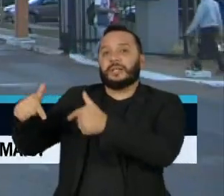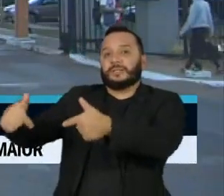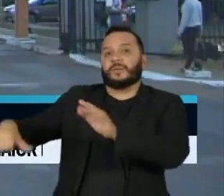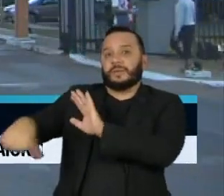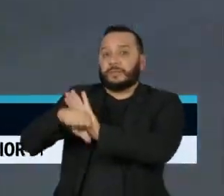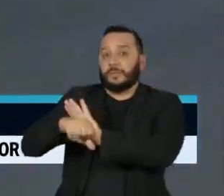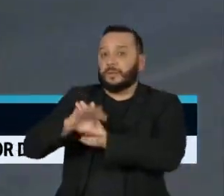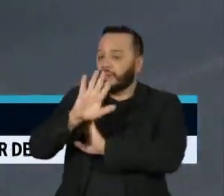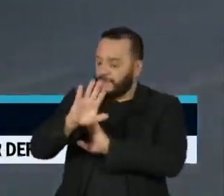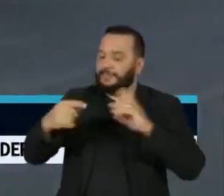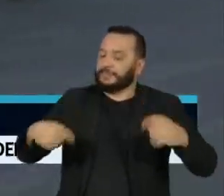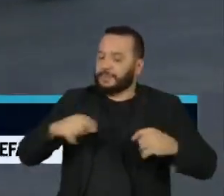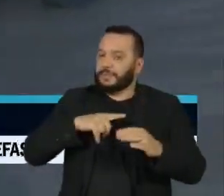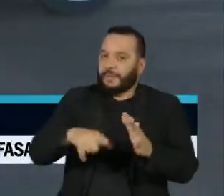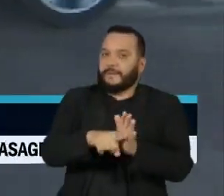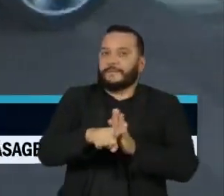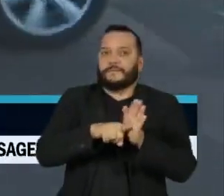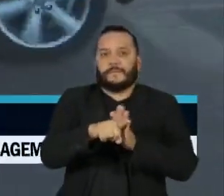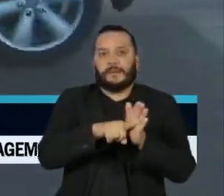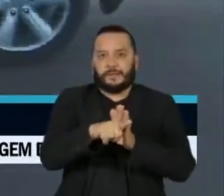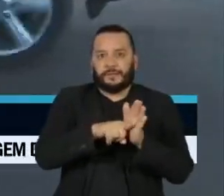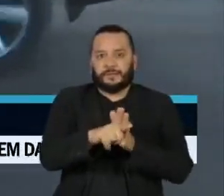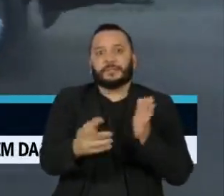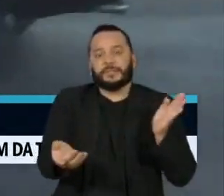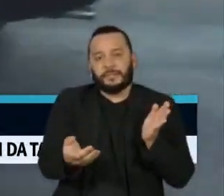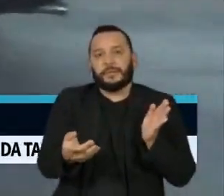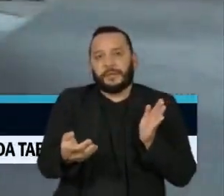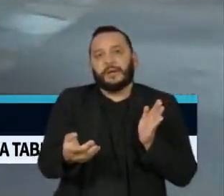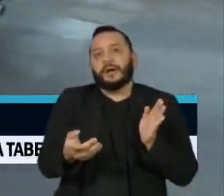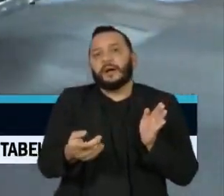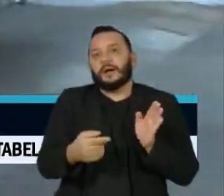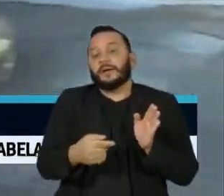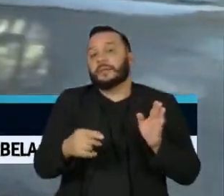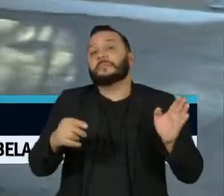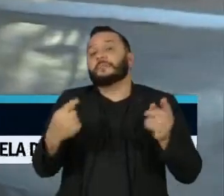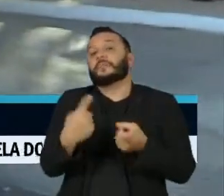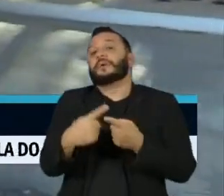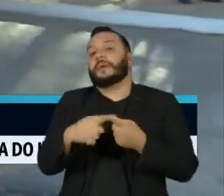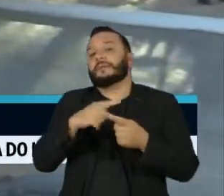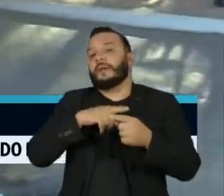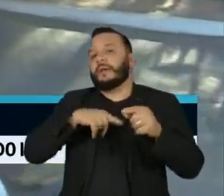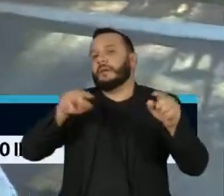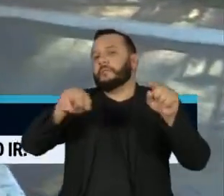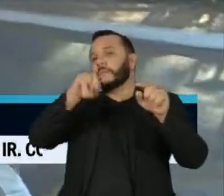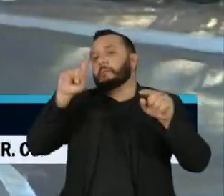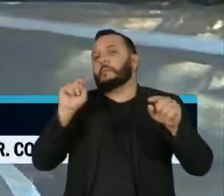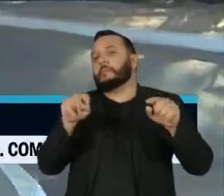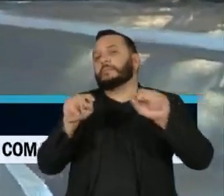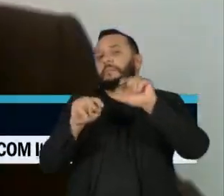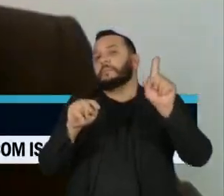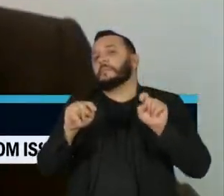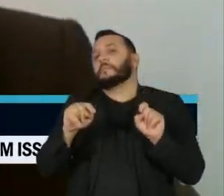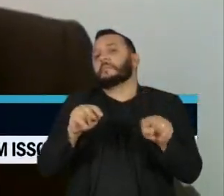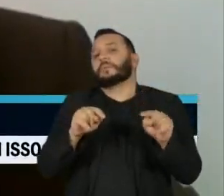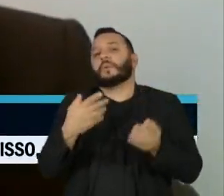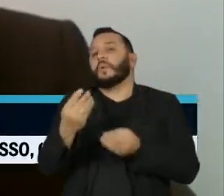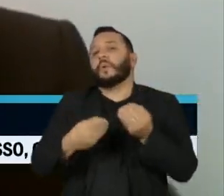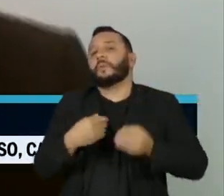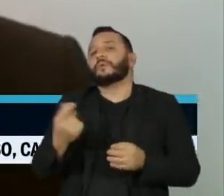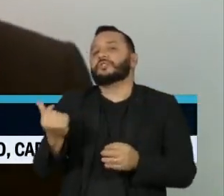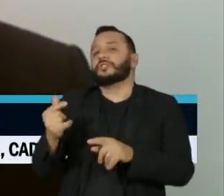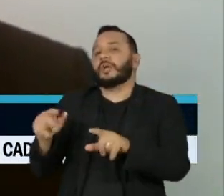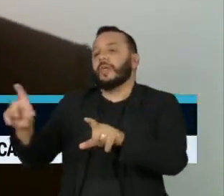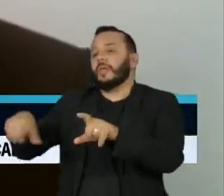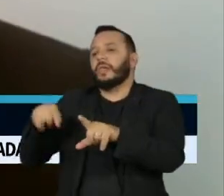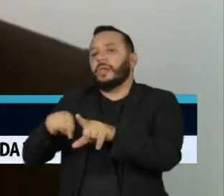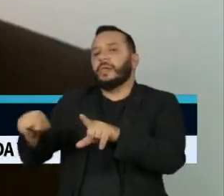investigação que traz um ponto de interrogação, levanta uma bandeira sobre a forma com que esses